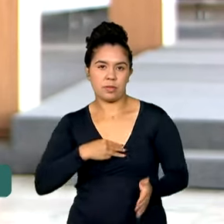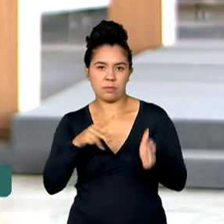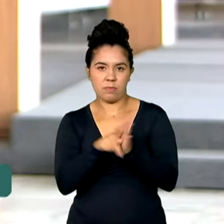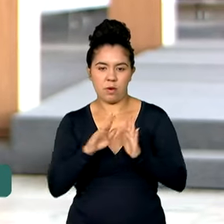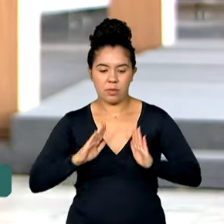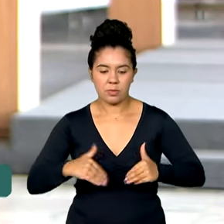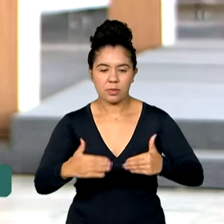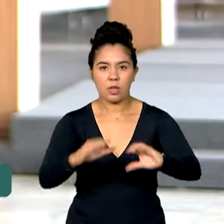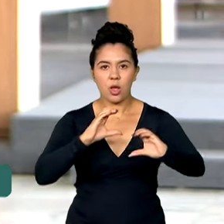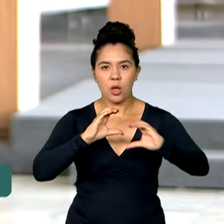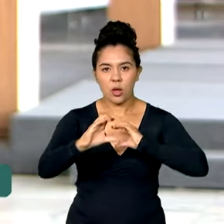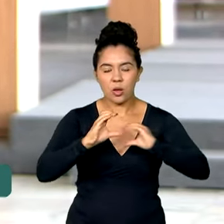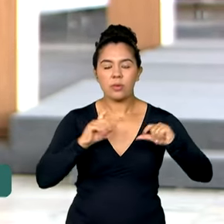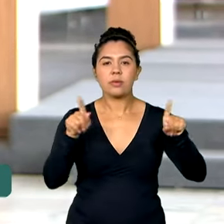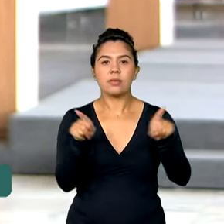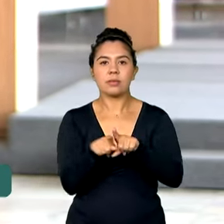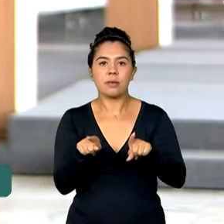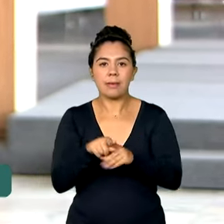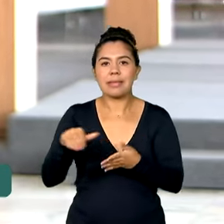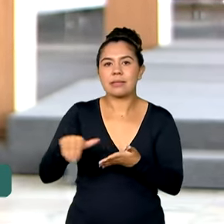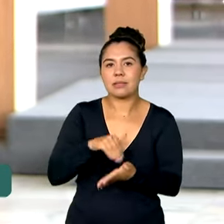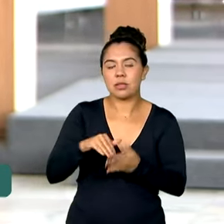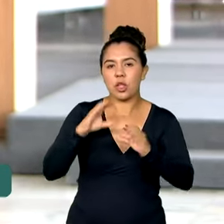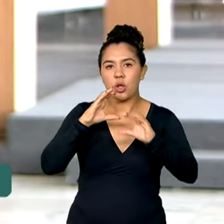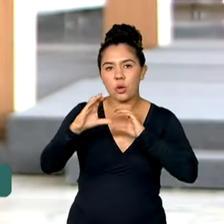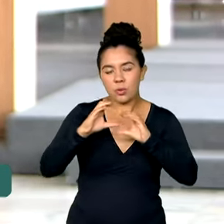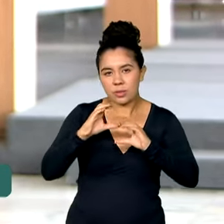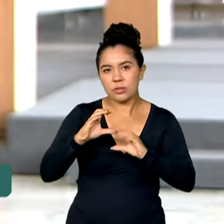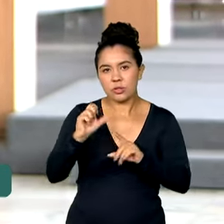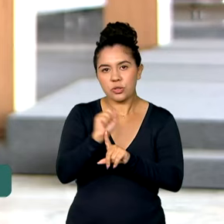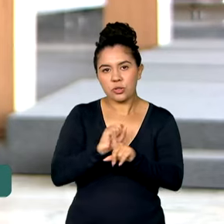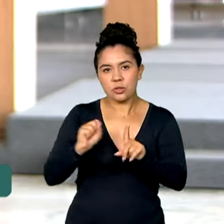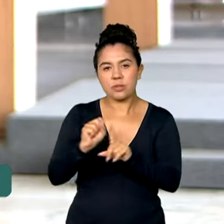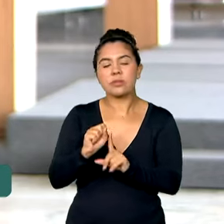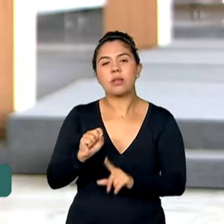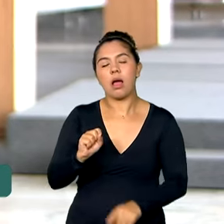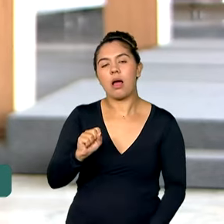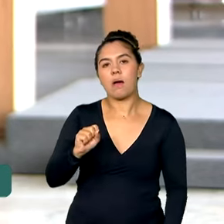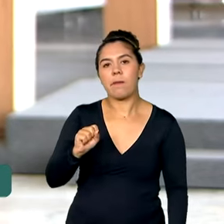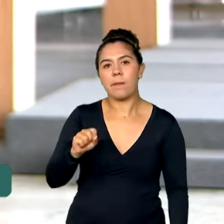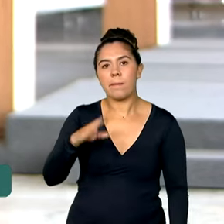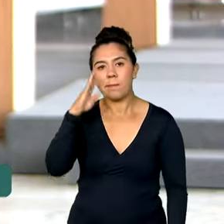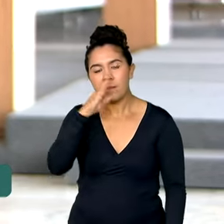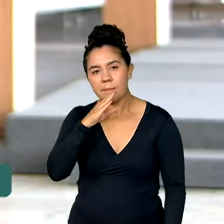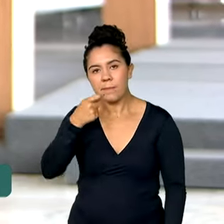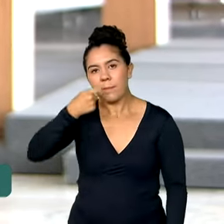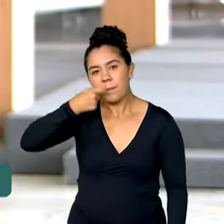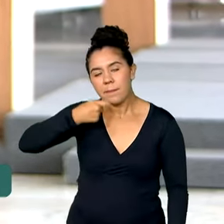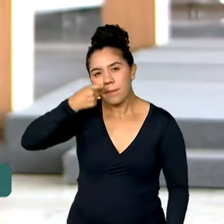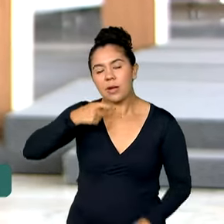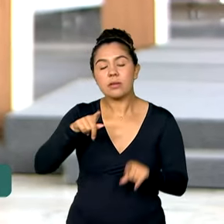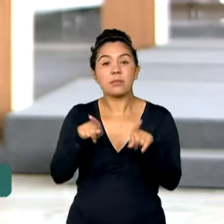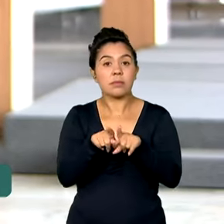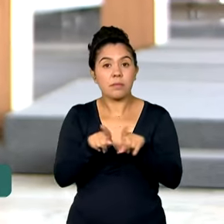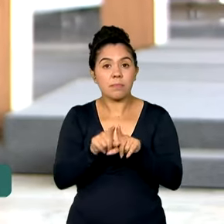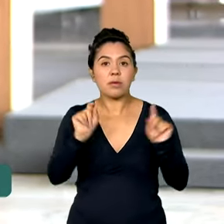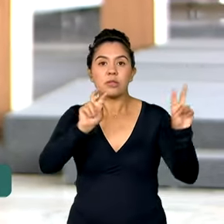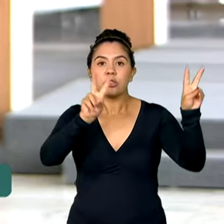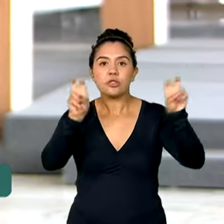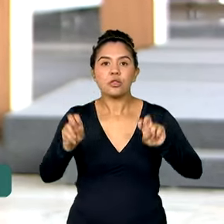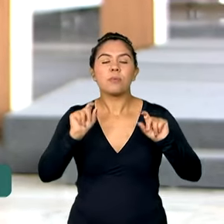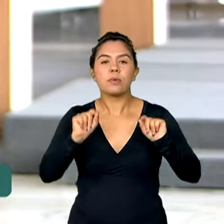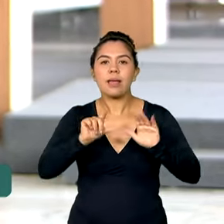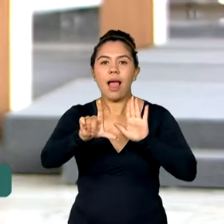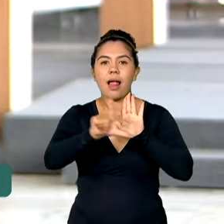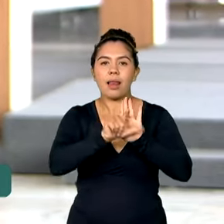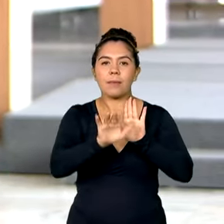Filho, e da Secretaria de Comunicação Social, Paulo Pimenta, e a sanção do projeto de lei que atualiza a Lei Geral do Turismo.